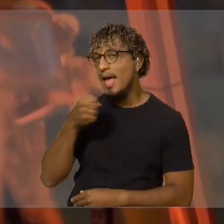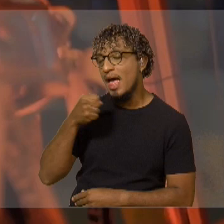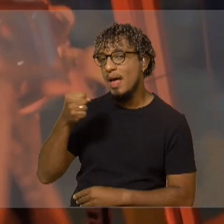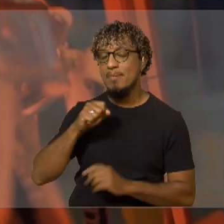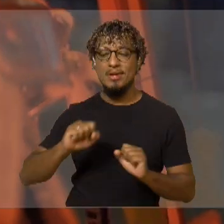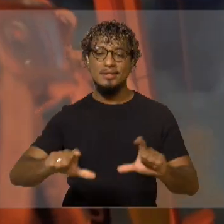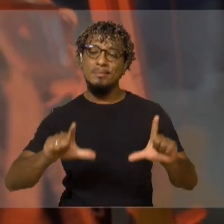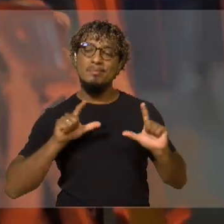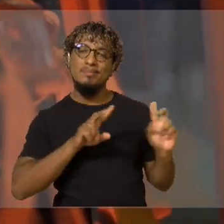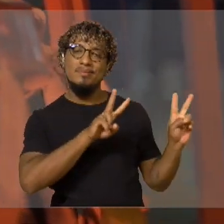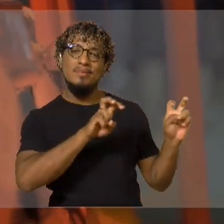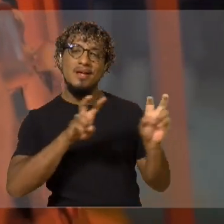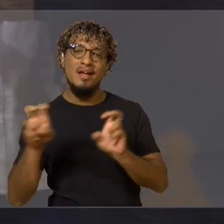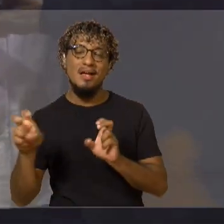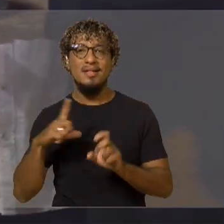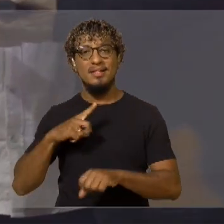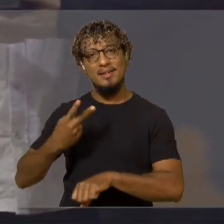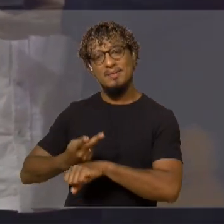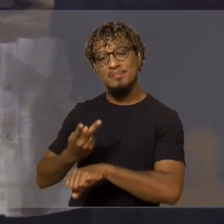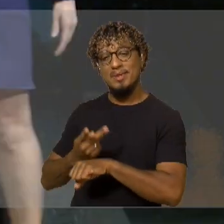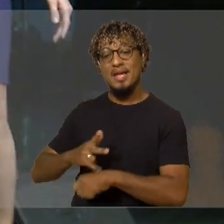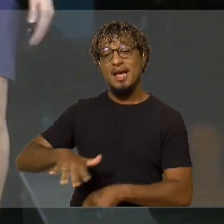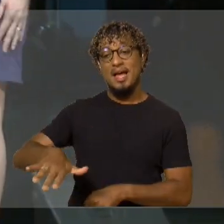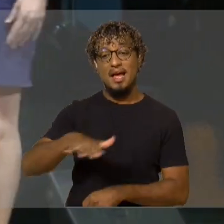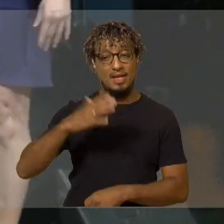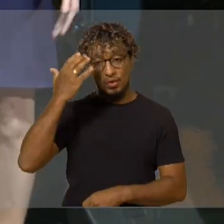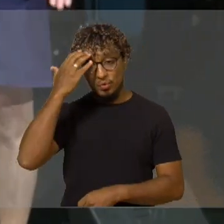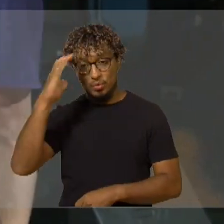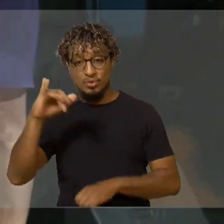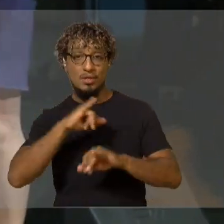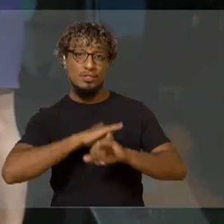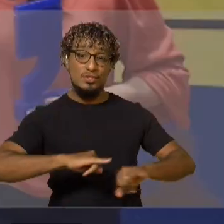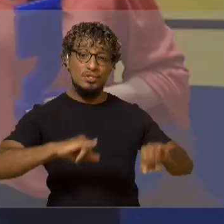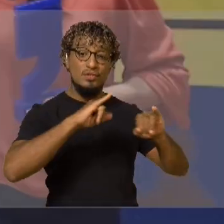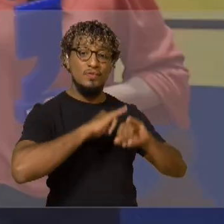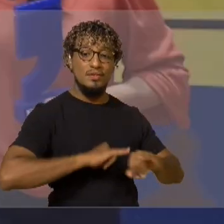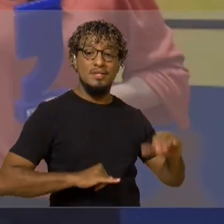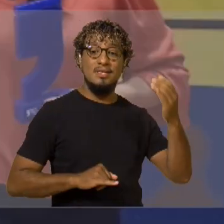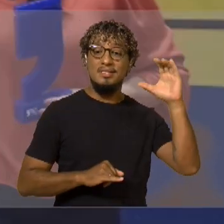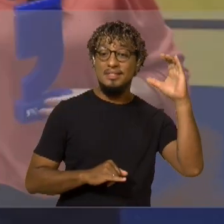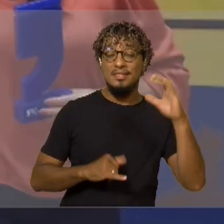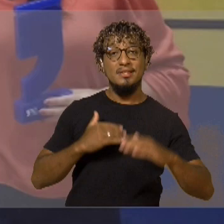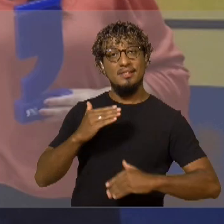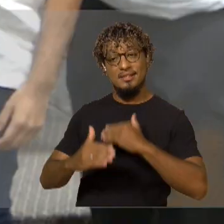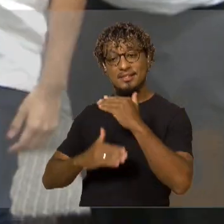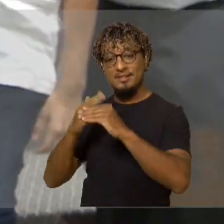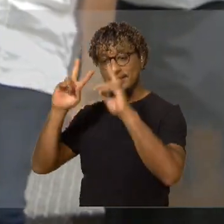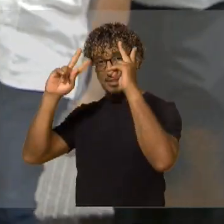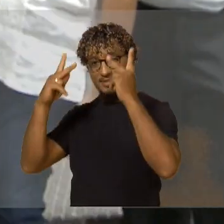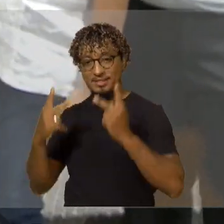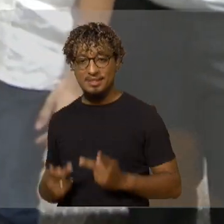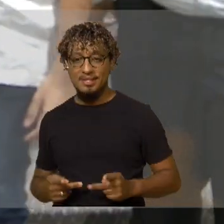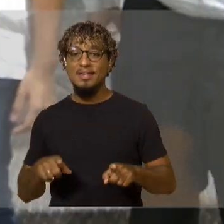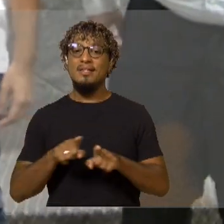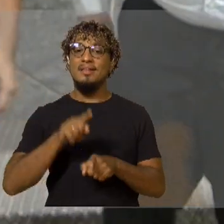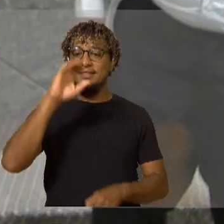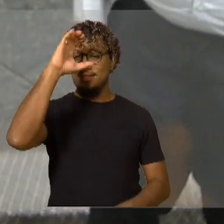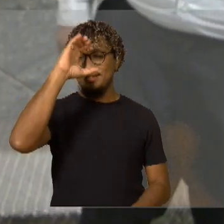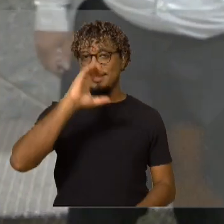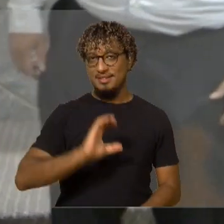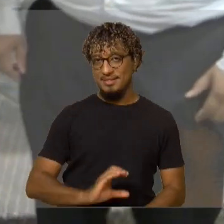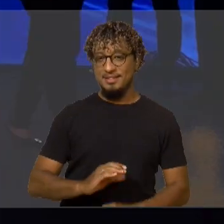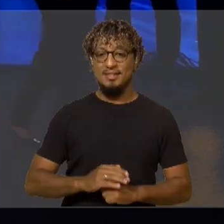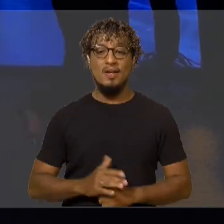programas premiados nas áreas da cultura, divulgação científica, desenvolvimento humano e cidadania.